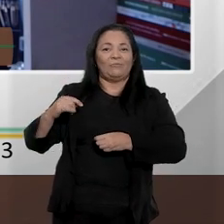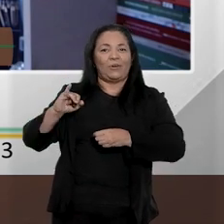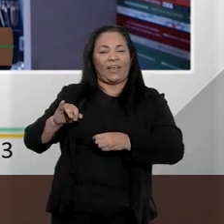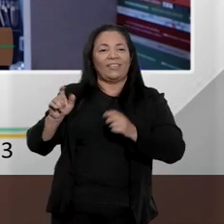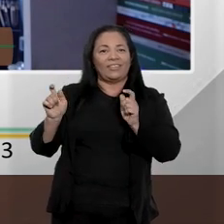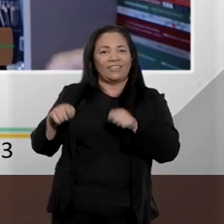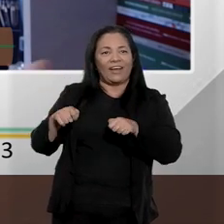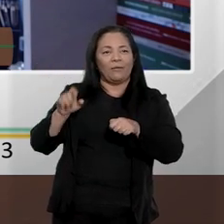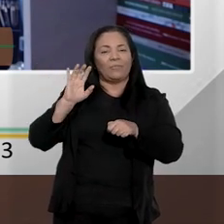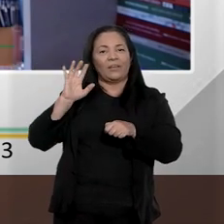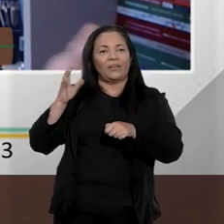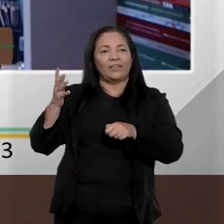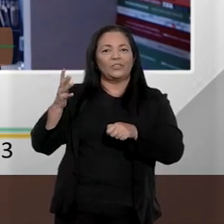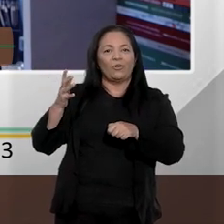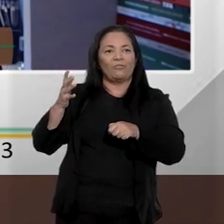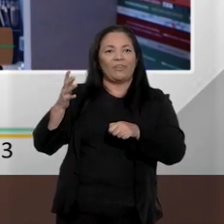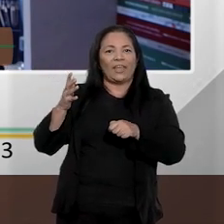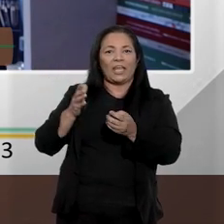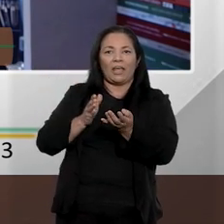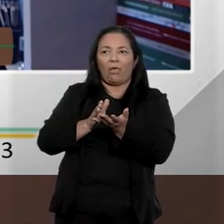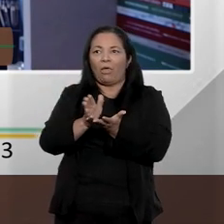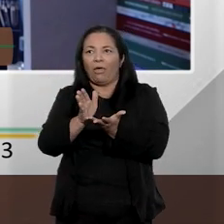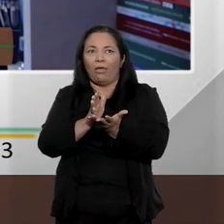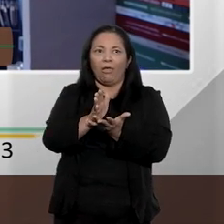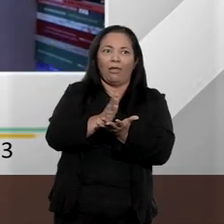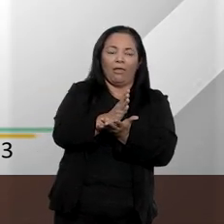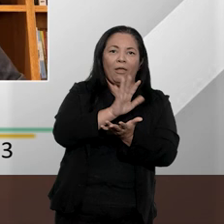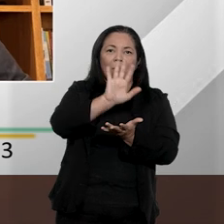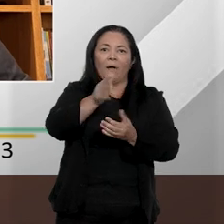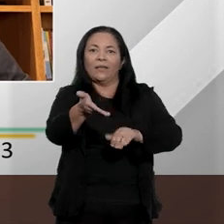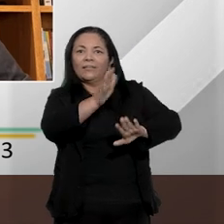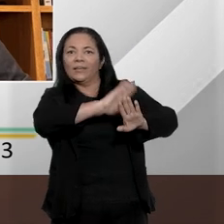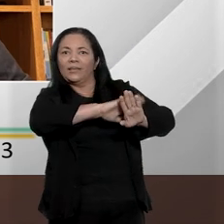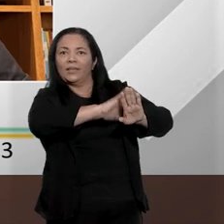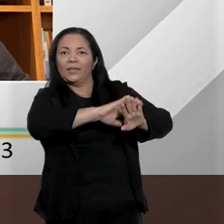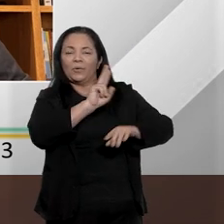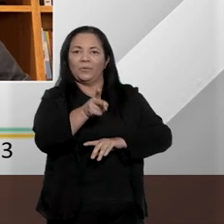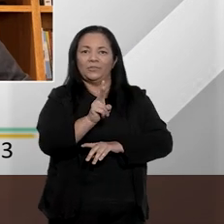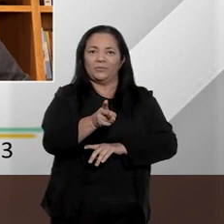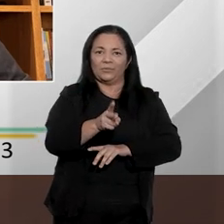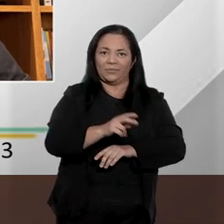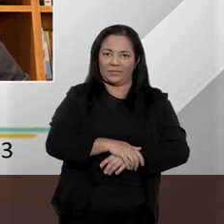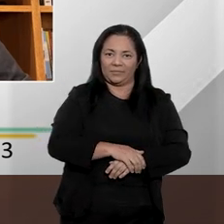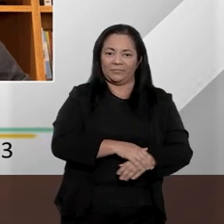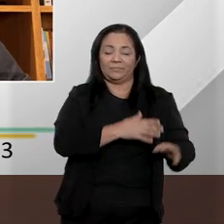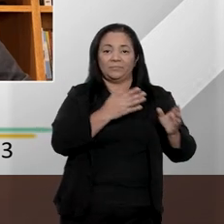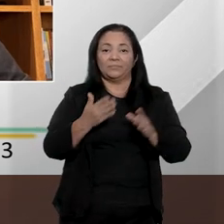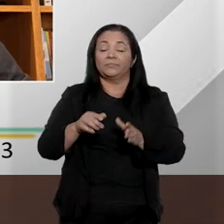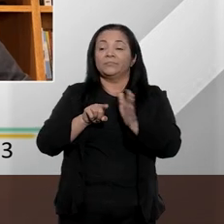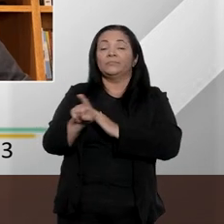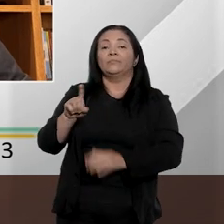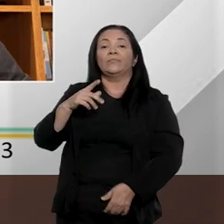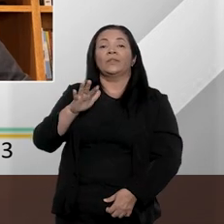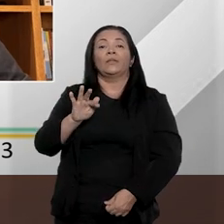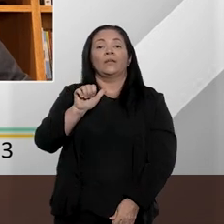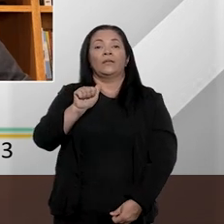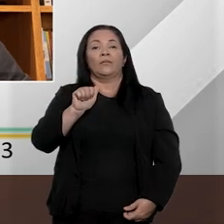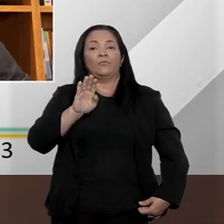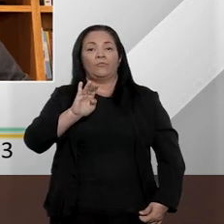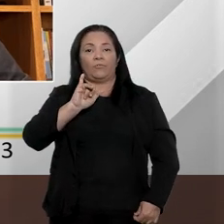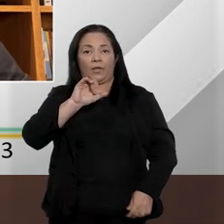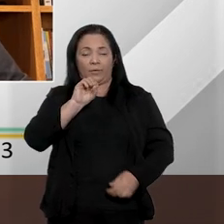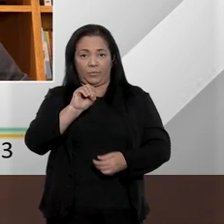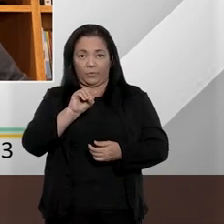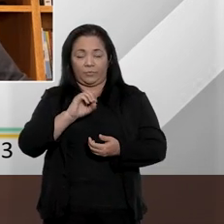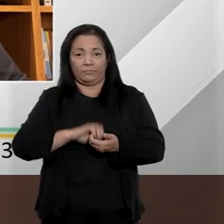vias para manter tudo como antes. Agora, eu gostaria de ouvi-lo, professor Fábio, por favor. De que formas,